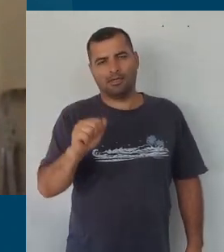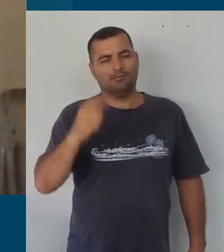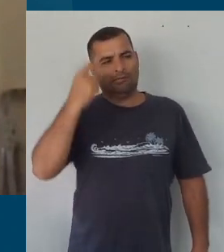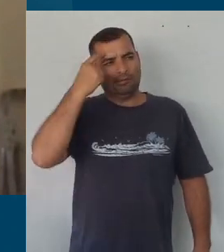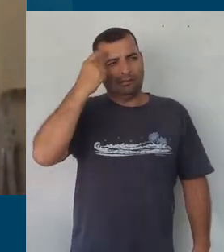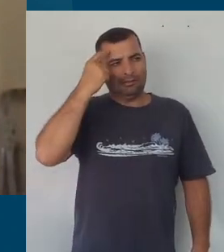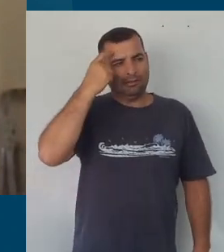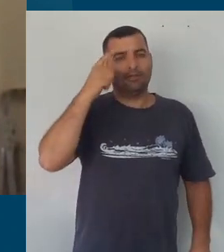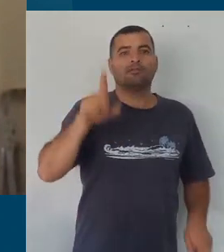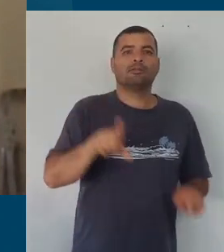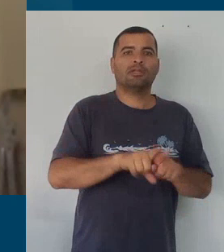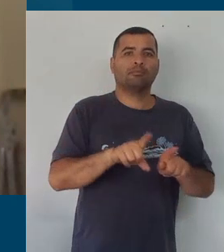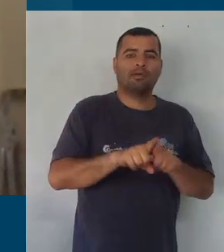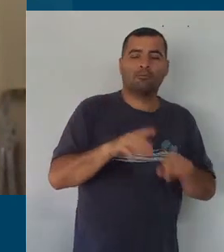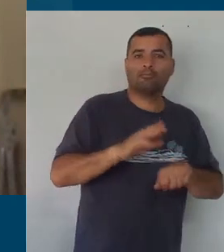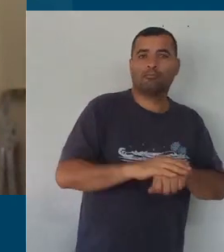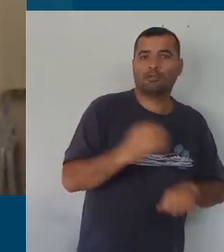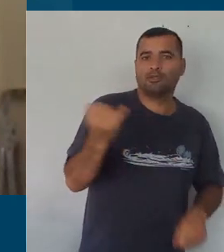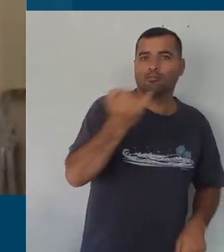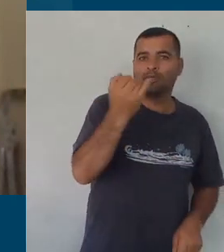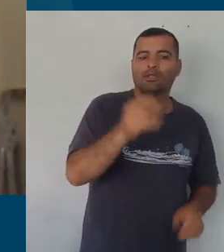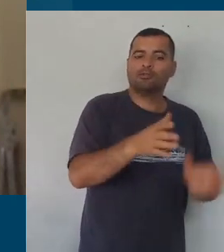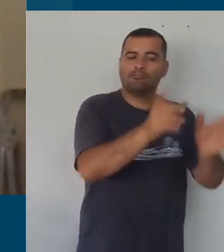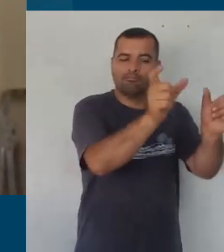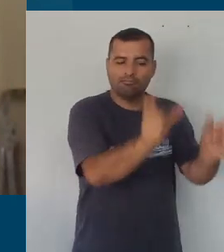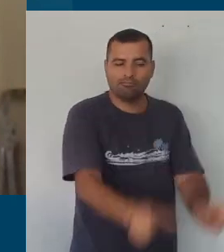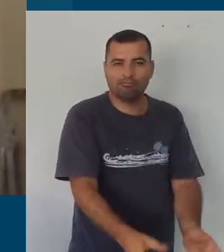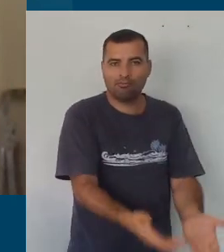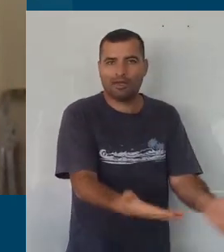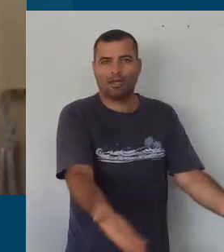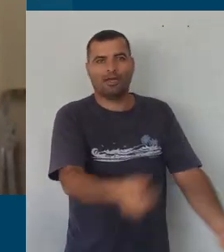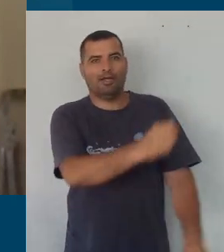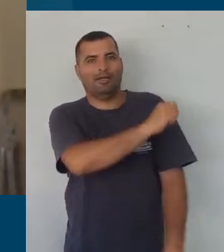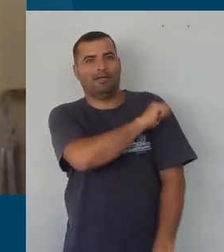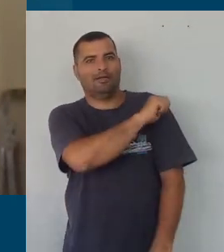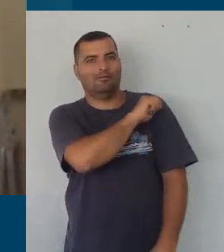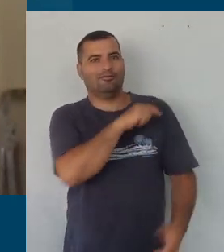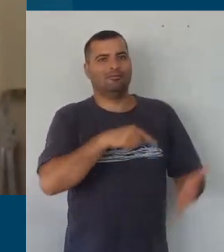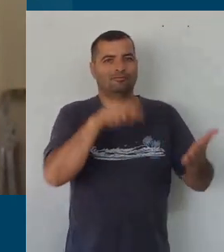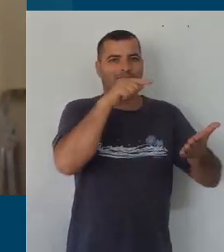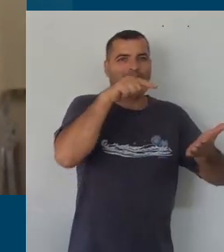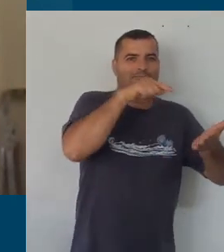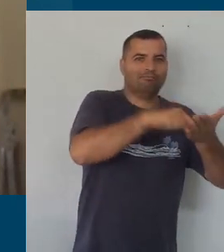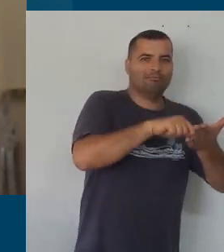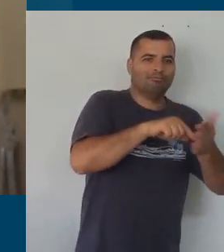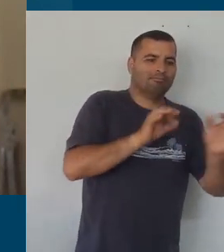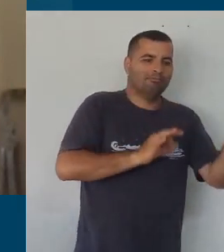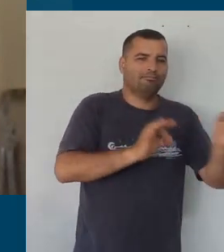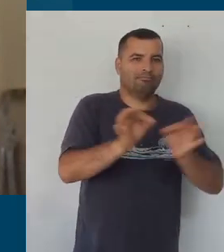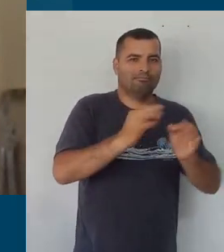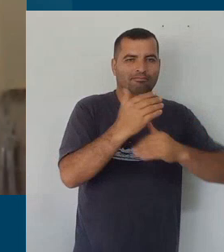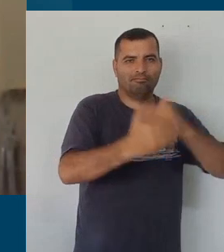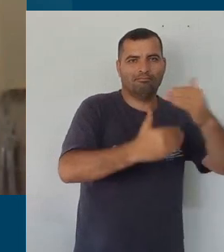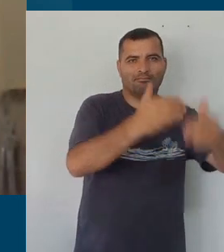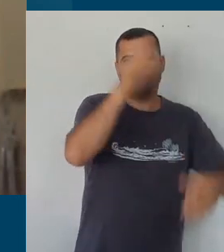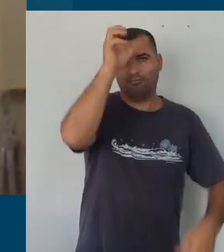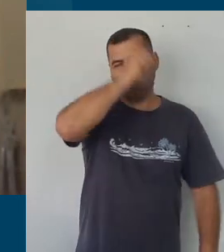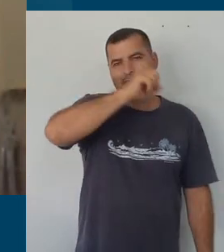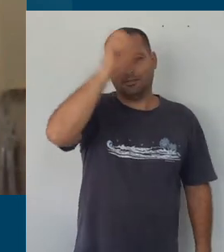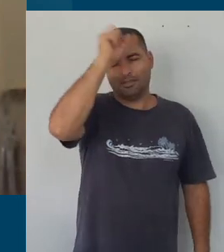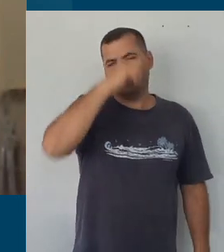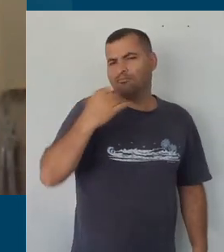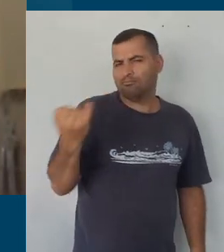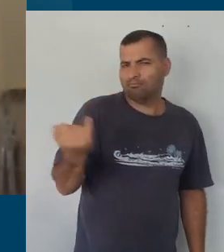o aluno e a criança como centro do processo da aprendizagem. É muito importante